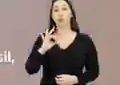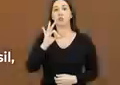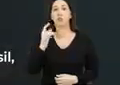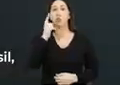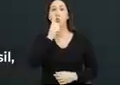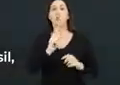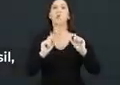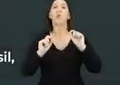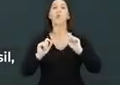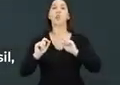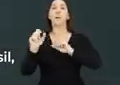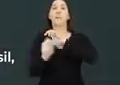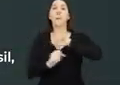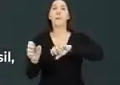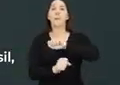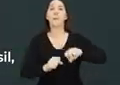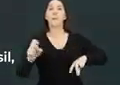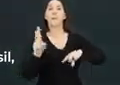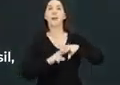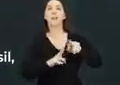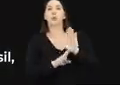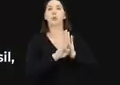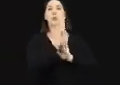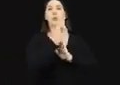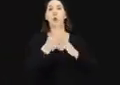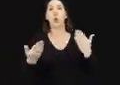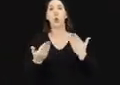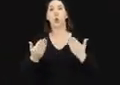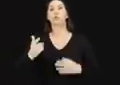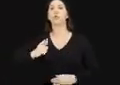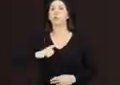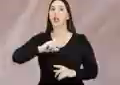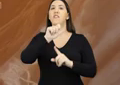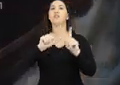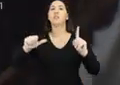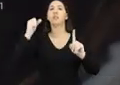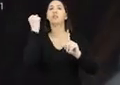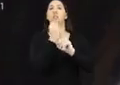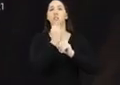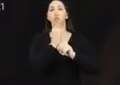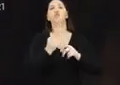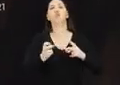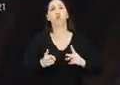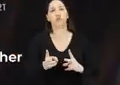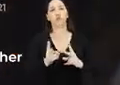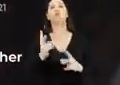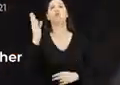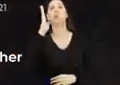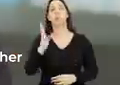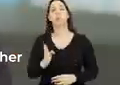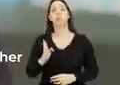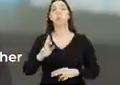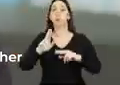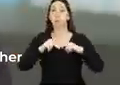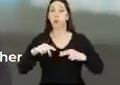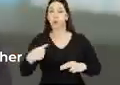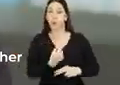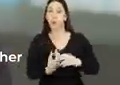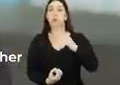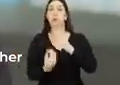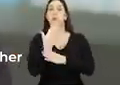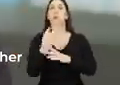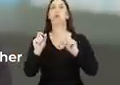Hoje, São Paulo tem o menor índice de feminicídios do Brasil. Mas o Rodrigo ainda tem muito o que fazer. Por isso que eu vou criar o